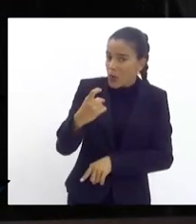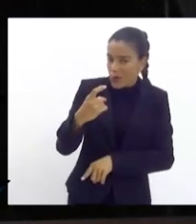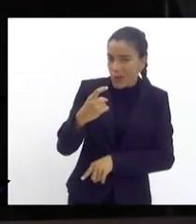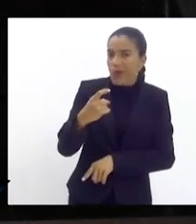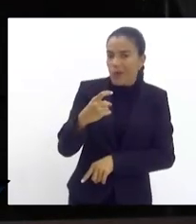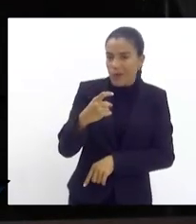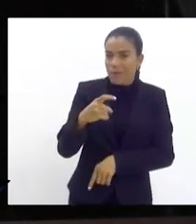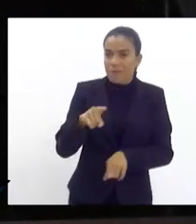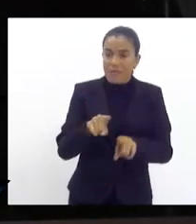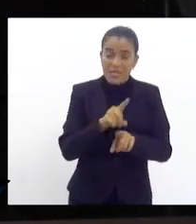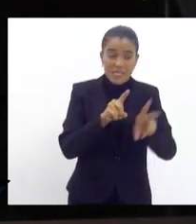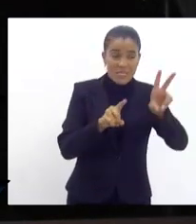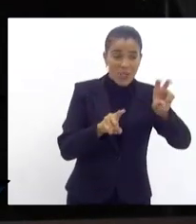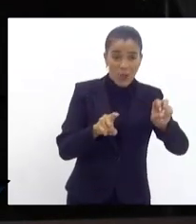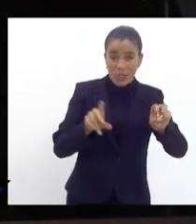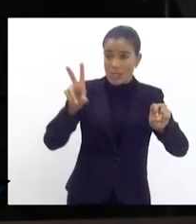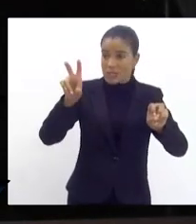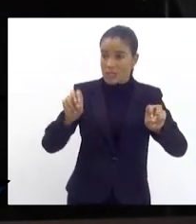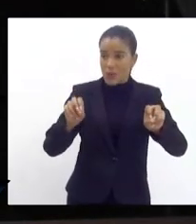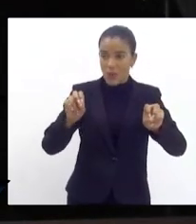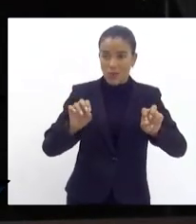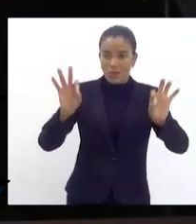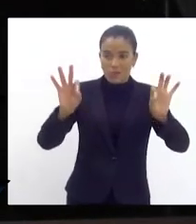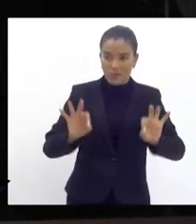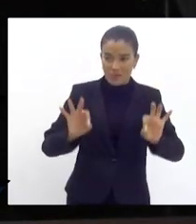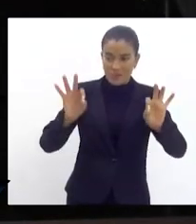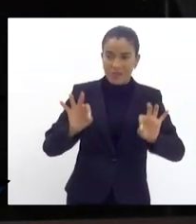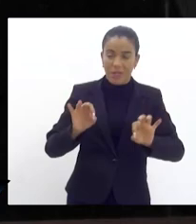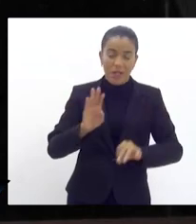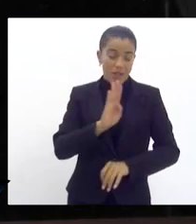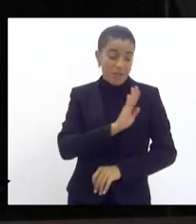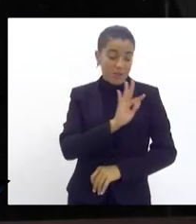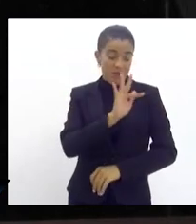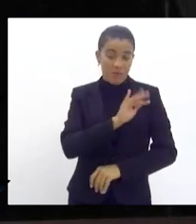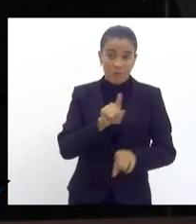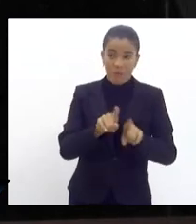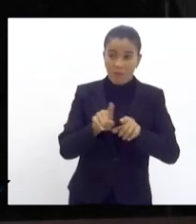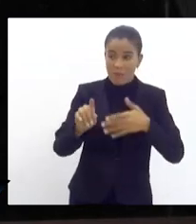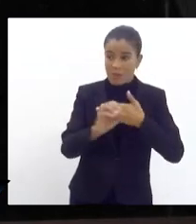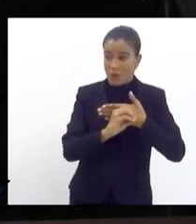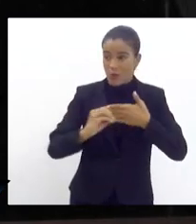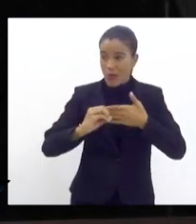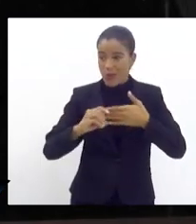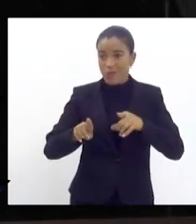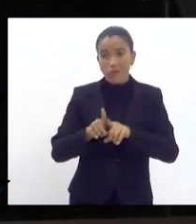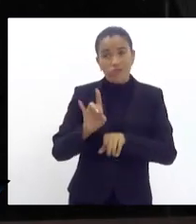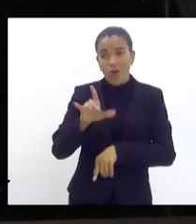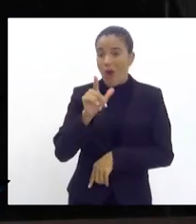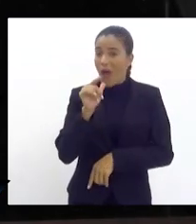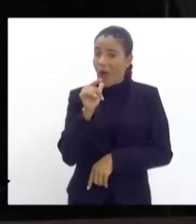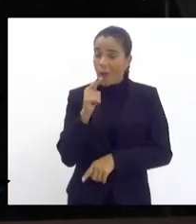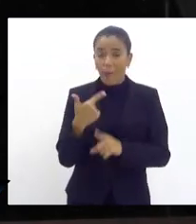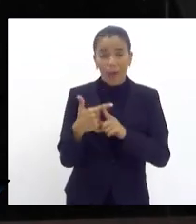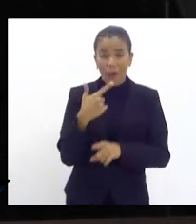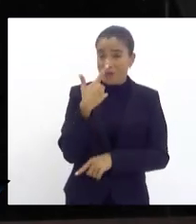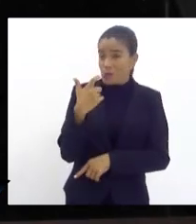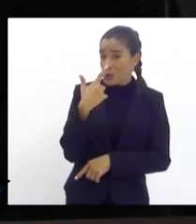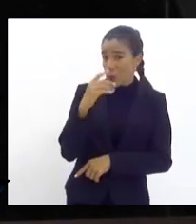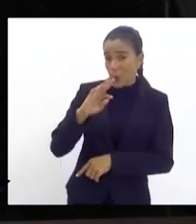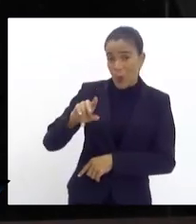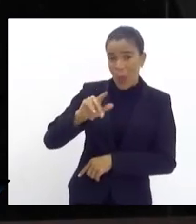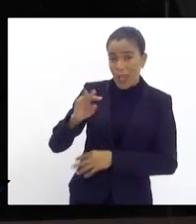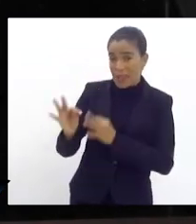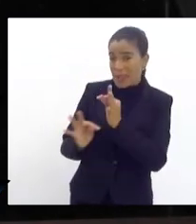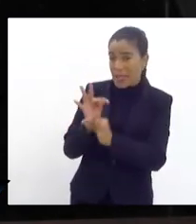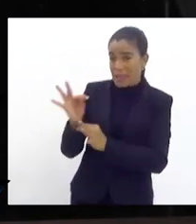água 50% de esgoto então você tem no caso da Baixada da Zona Oeste só temos a água porque nosso esgoto não é tratado vai cair numa